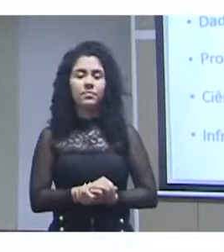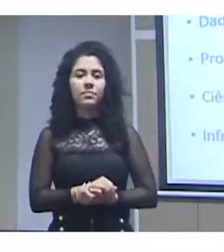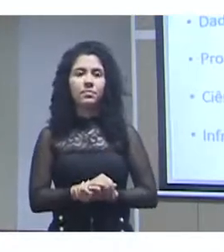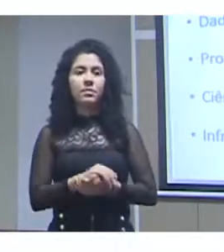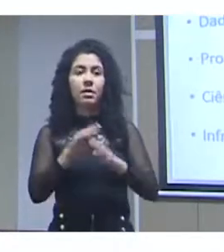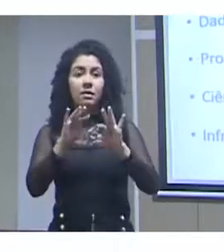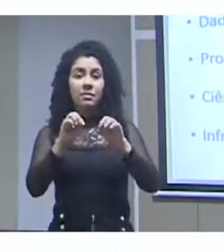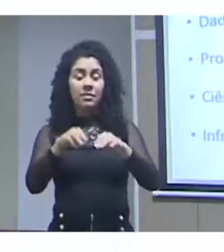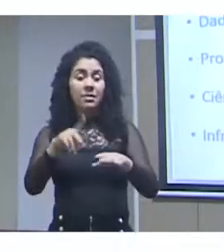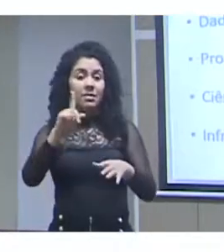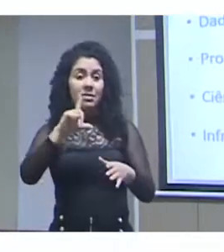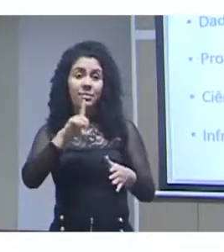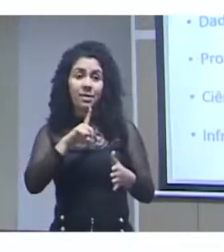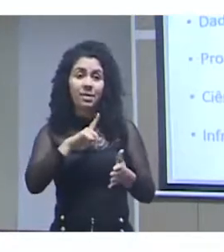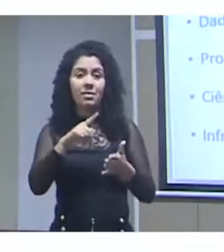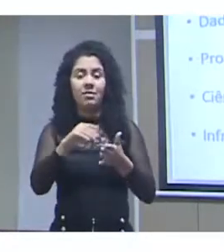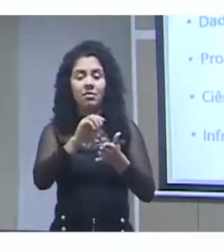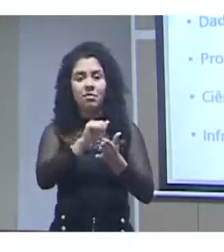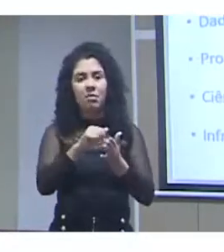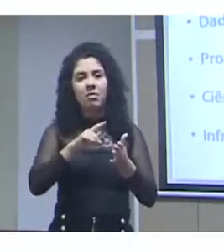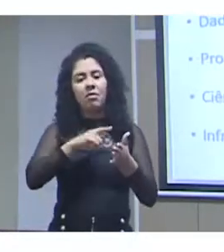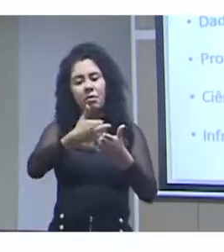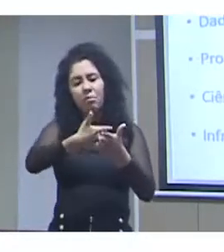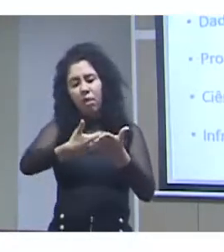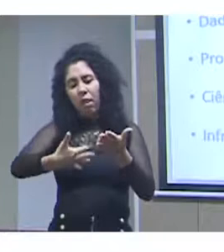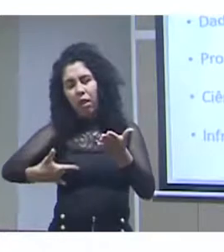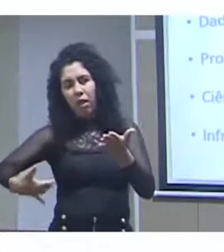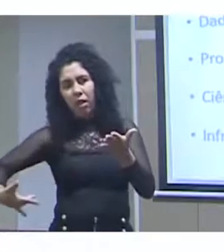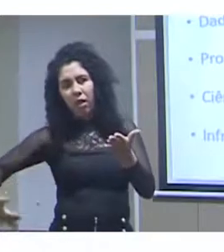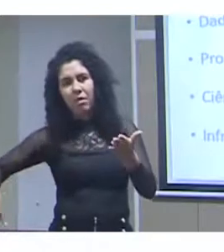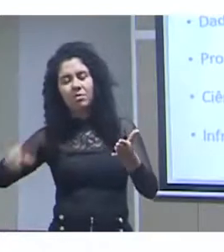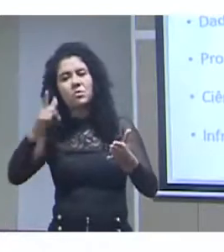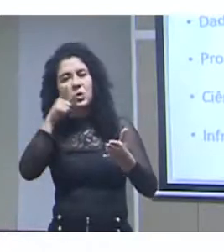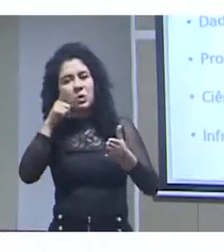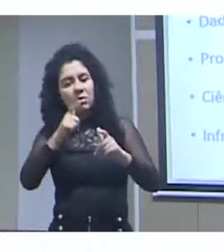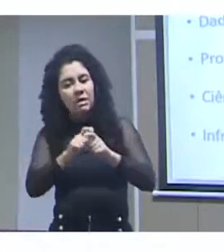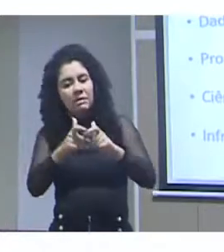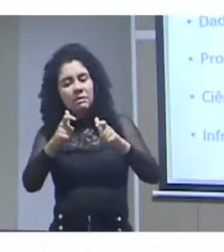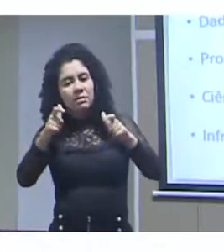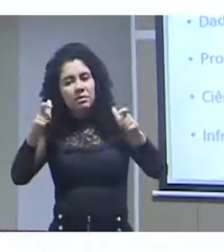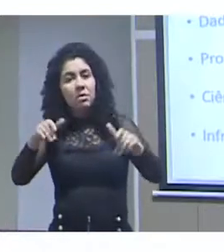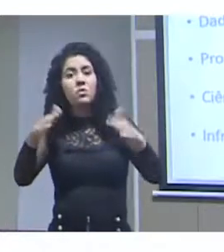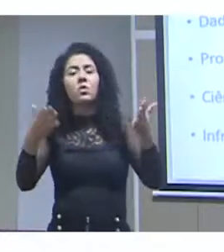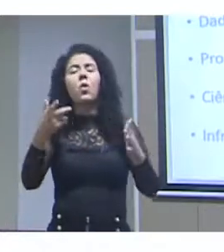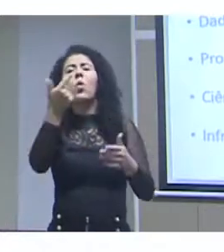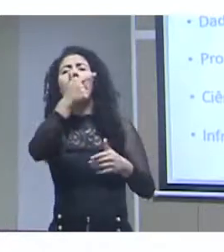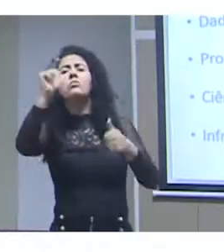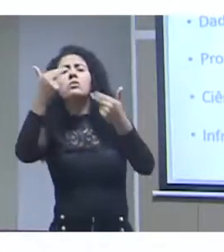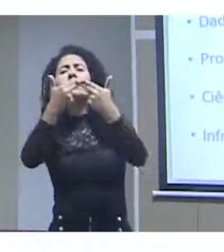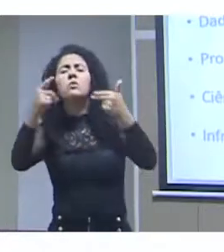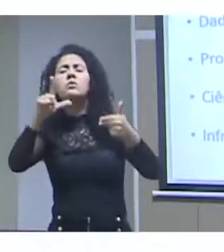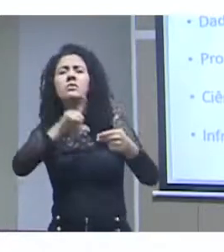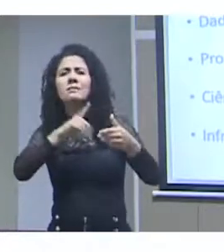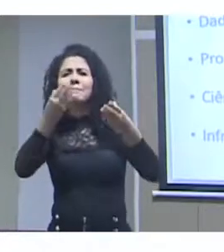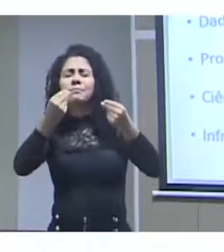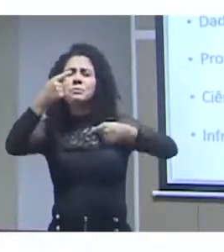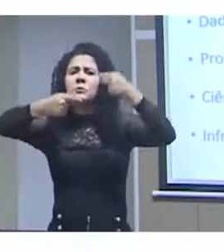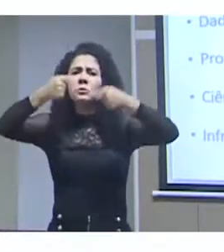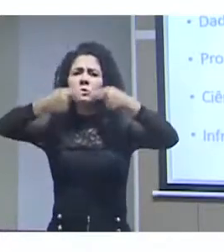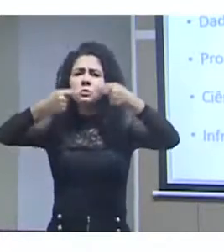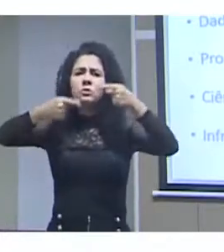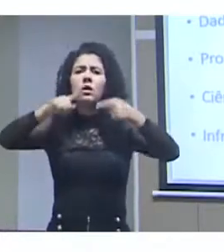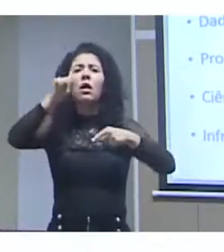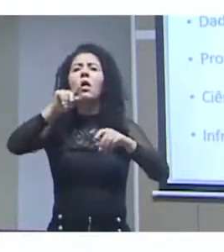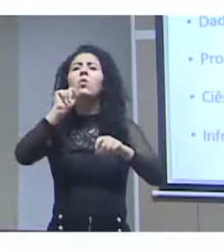cada vez mais, hoje uma grande questão que está em discussão é o papel das infraestruturas. É preciso que